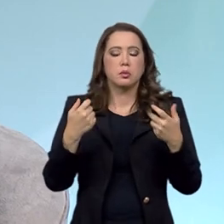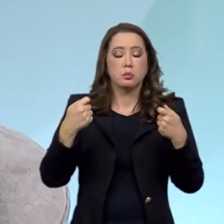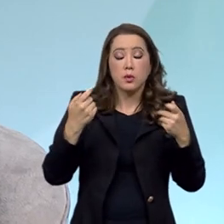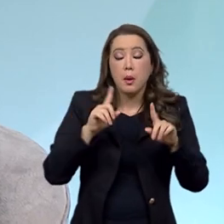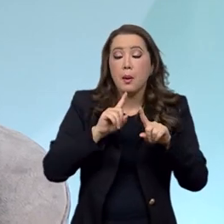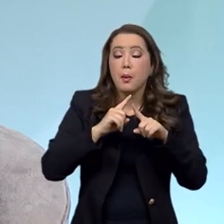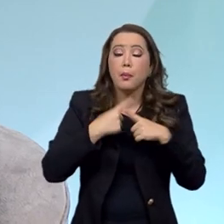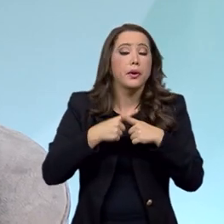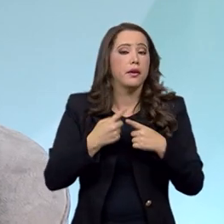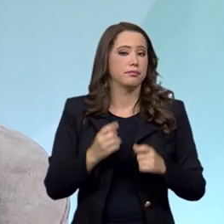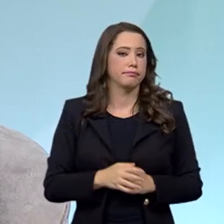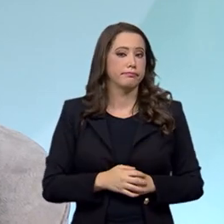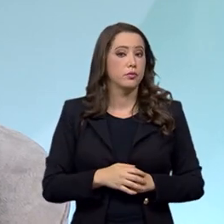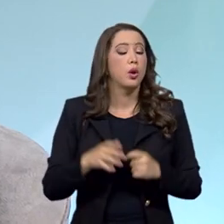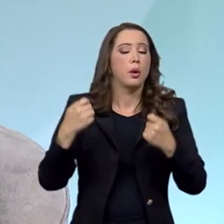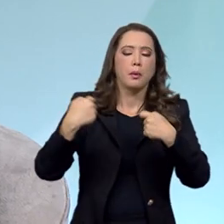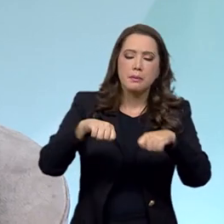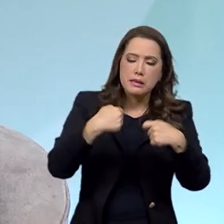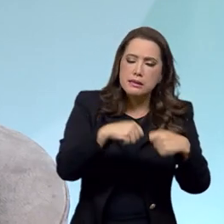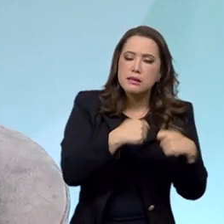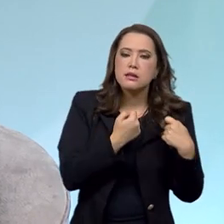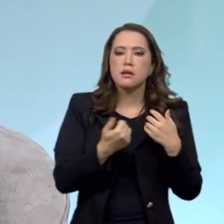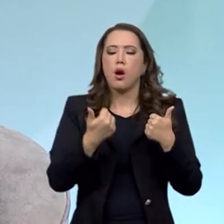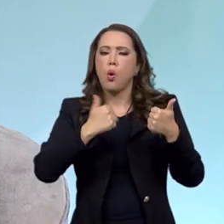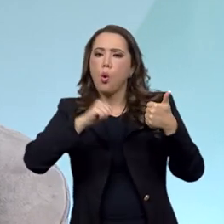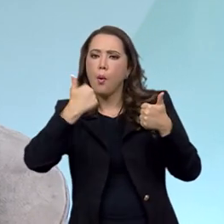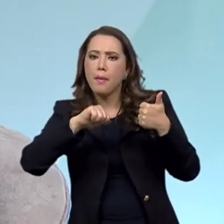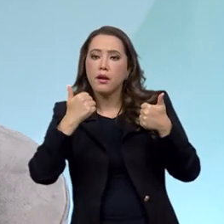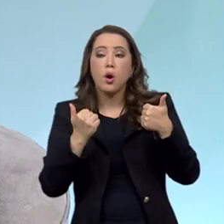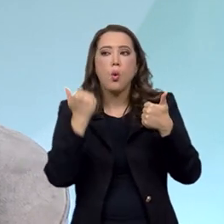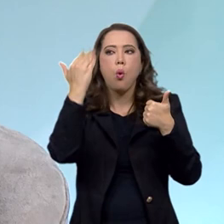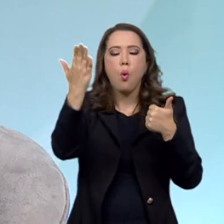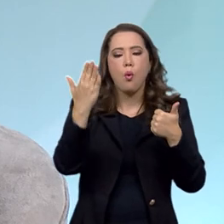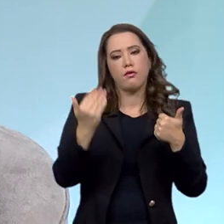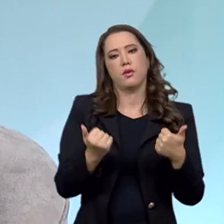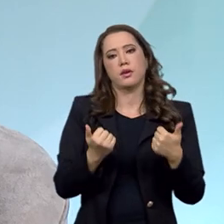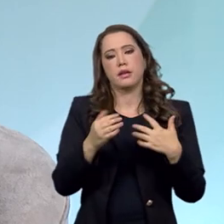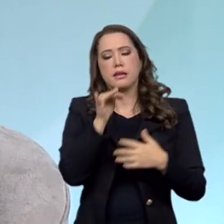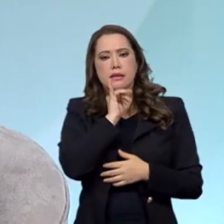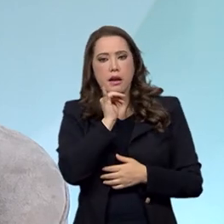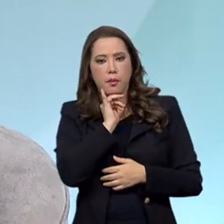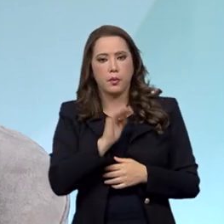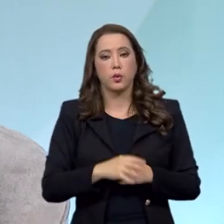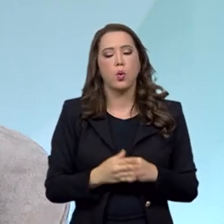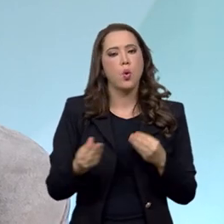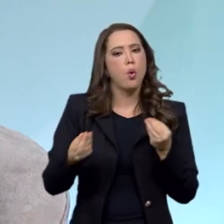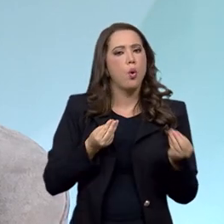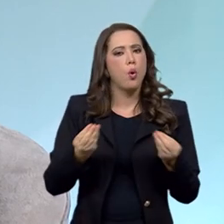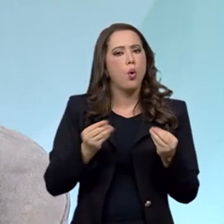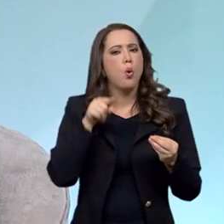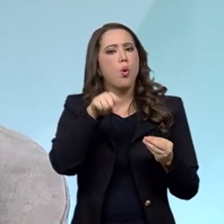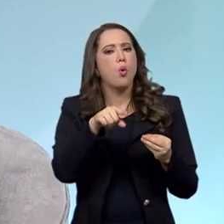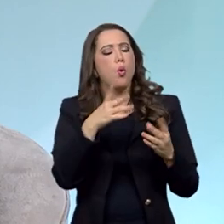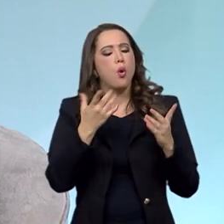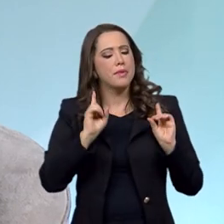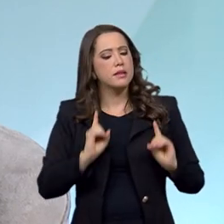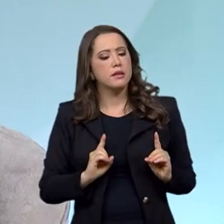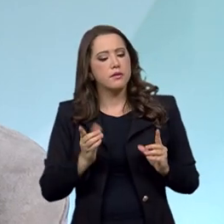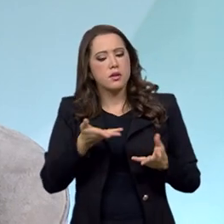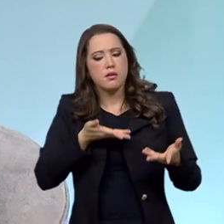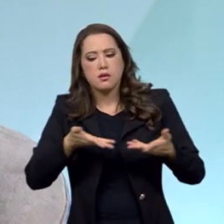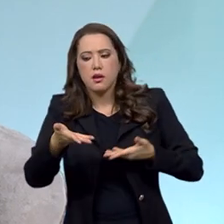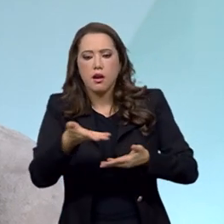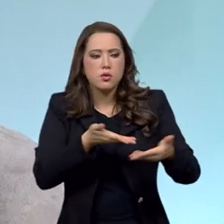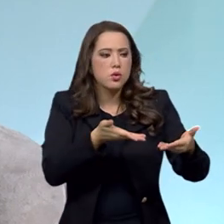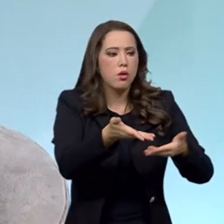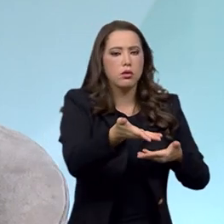Porque precisava se levar em conta as limitações externas. Ou seja, de que maneira essa deficiência se relaciona com o